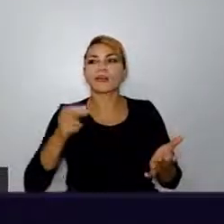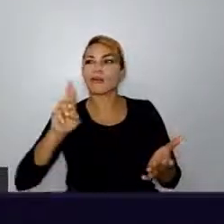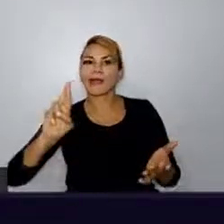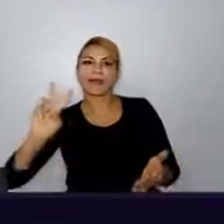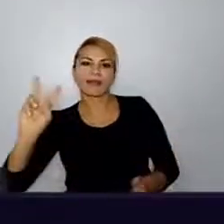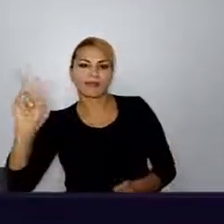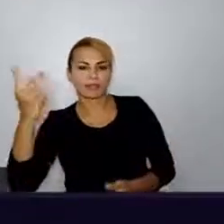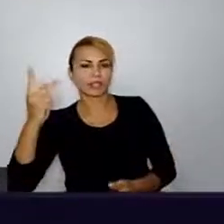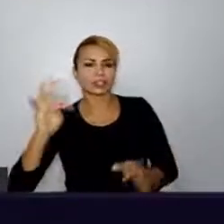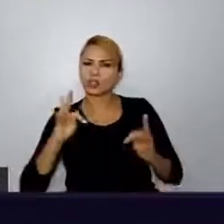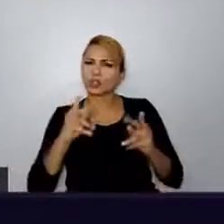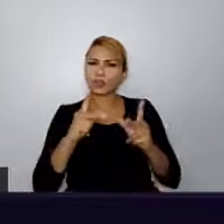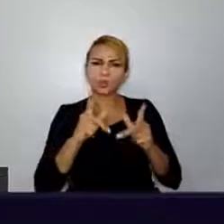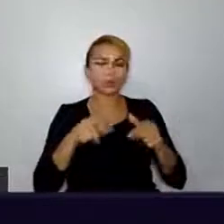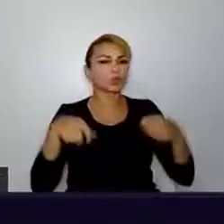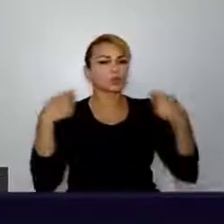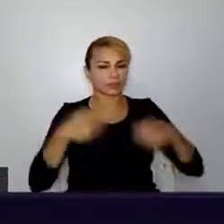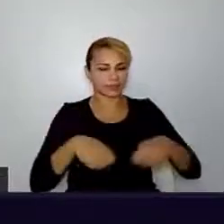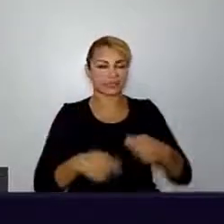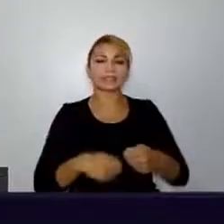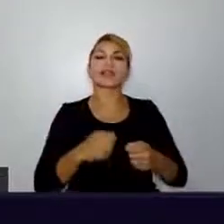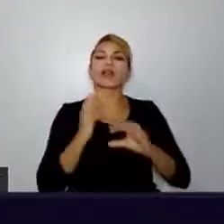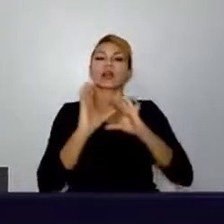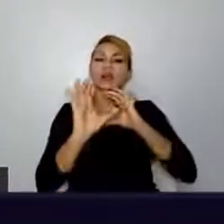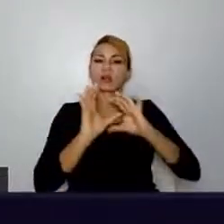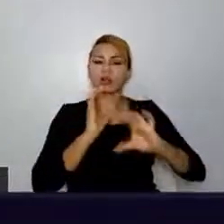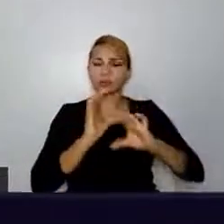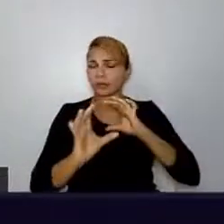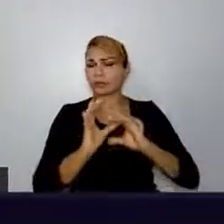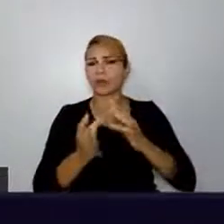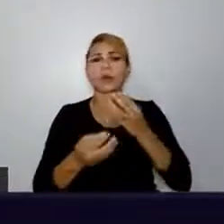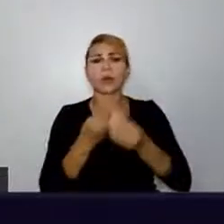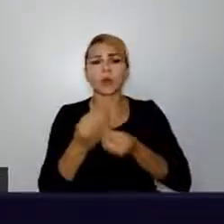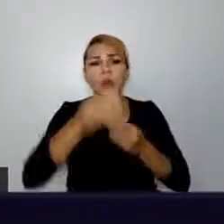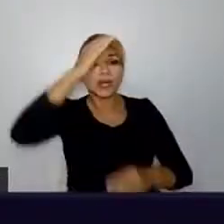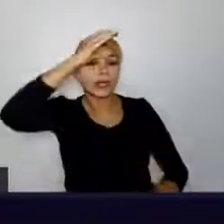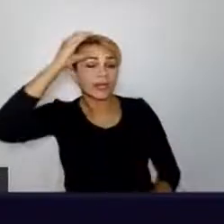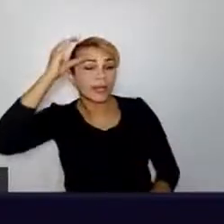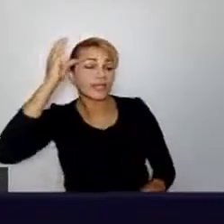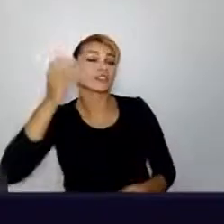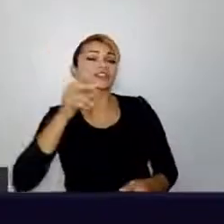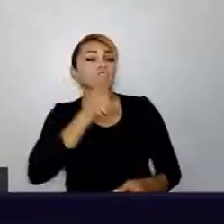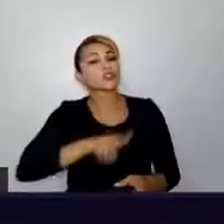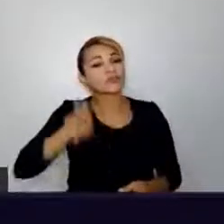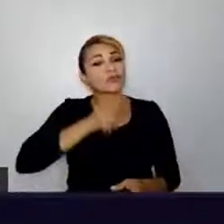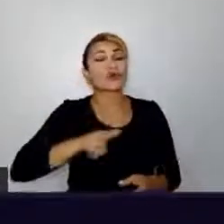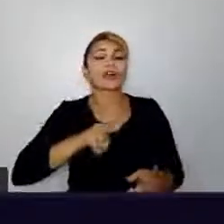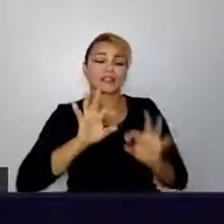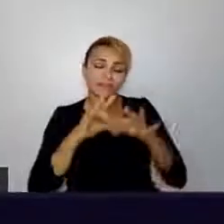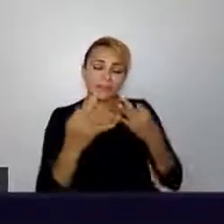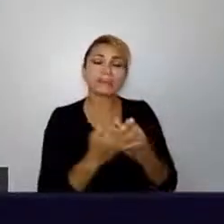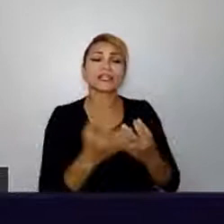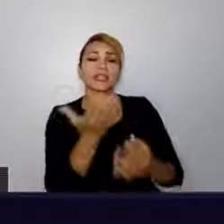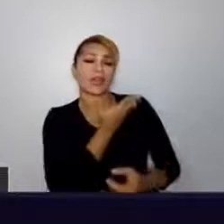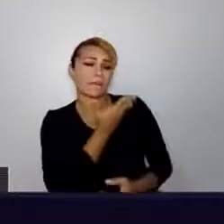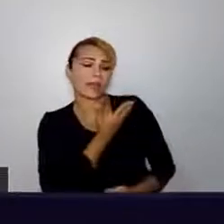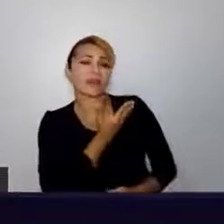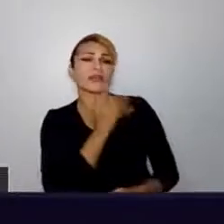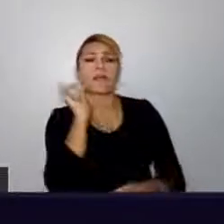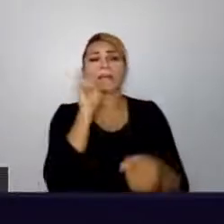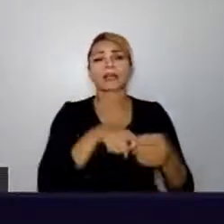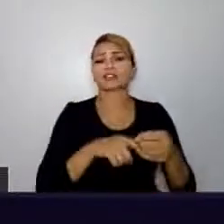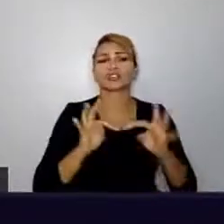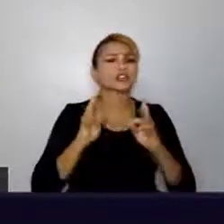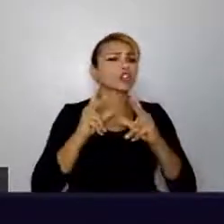Então, assim, você precisa se comunicar com clientes, com usuários, com familiares, com amigos, com parceiros, com todo